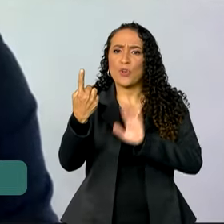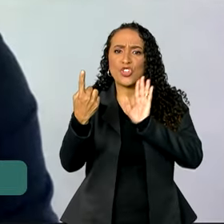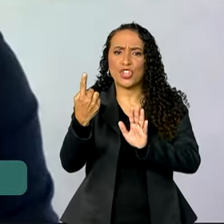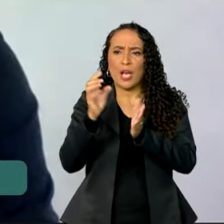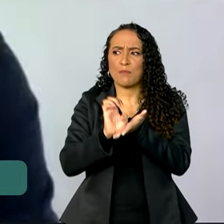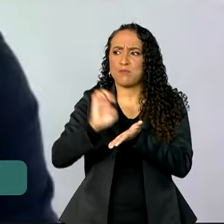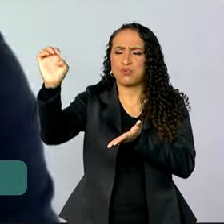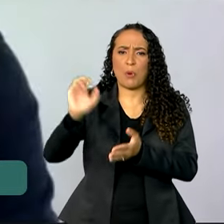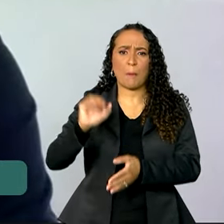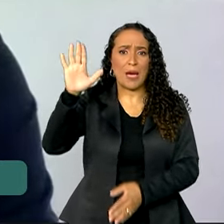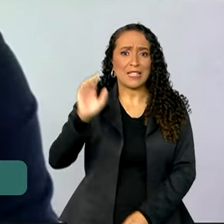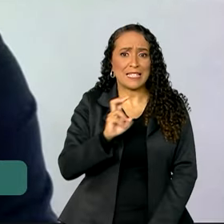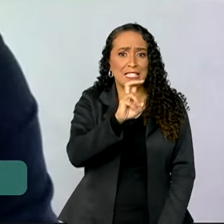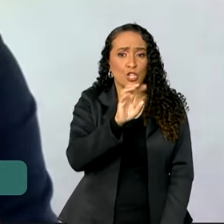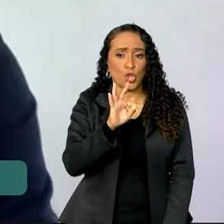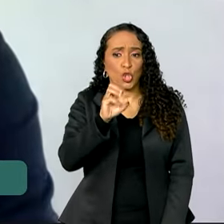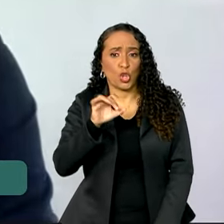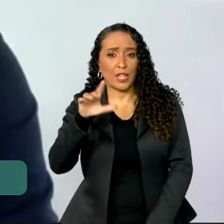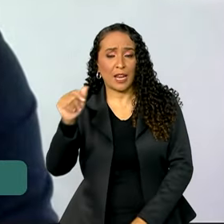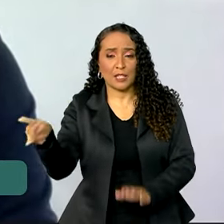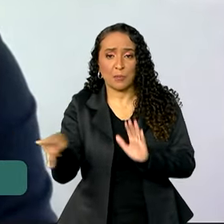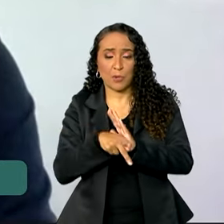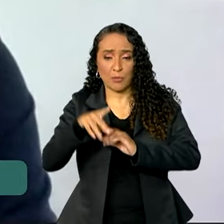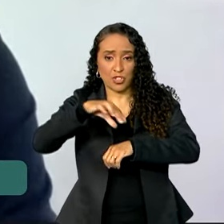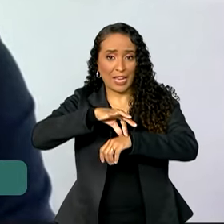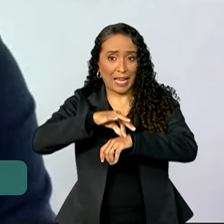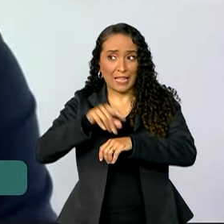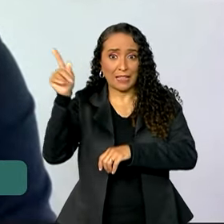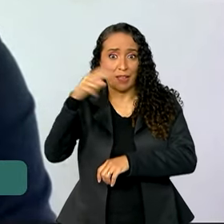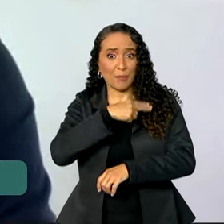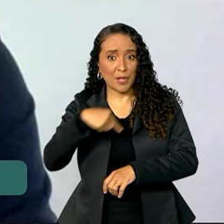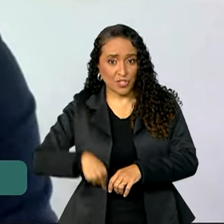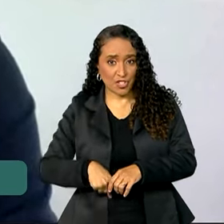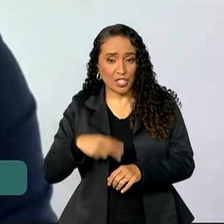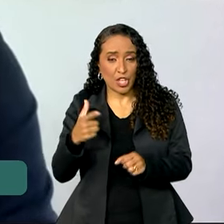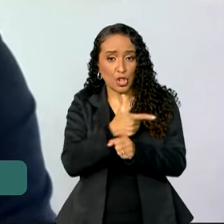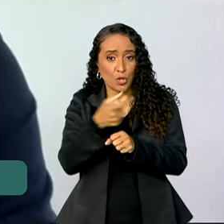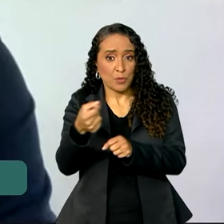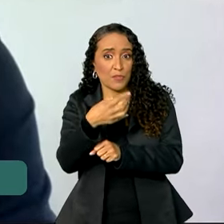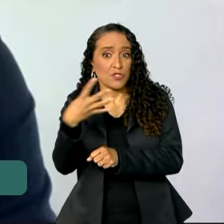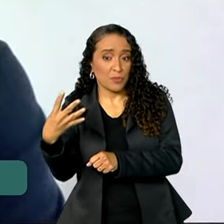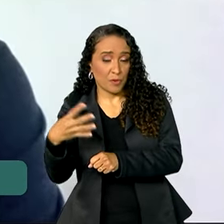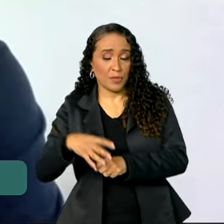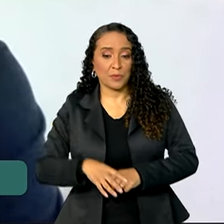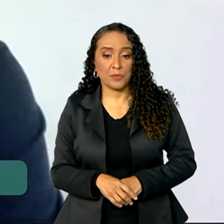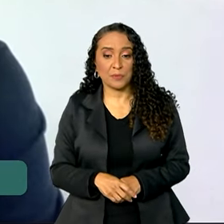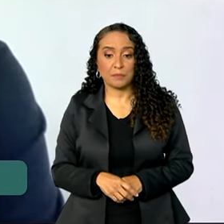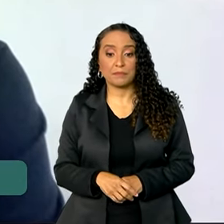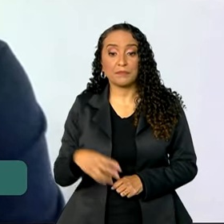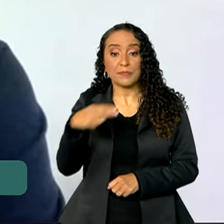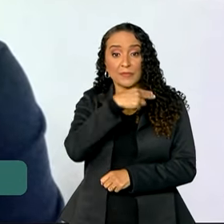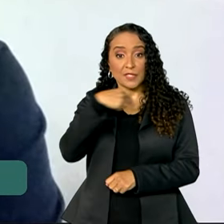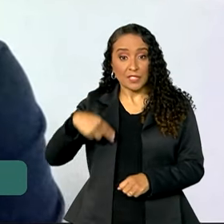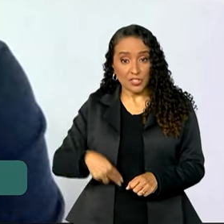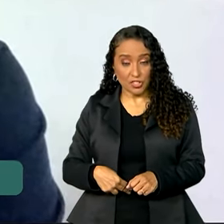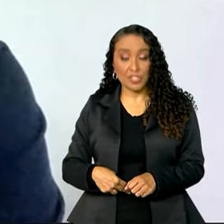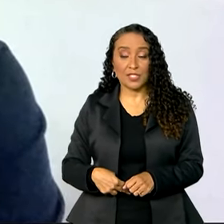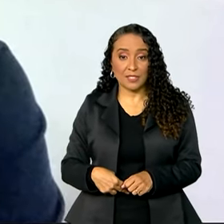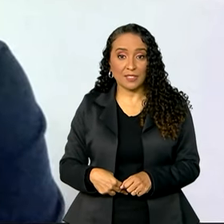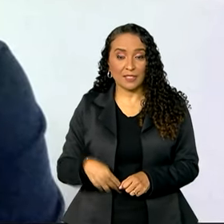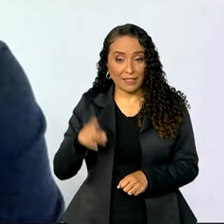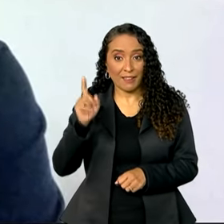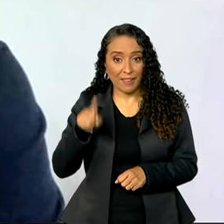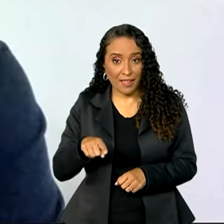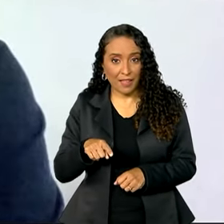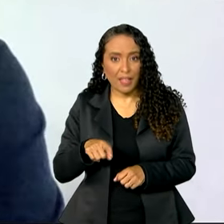mais de 5 toneladas de carne ao país asiático em 2024. A China é